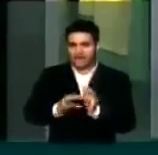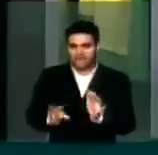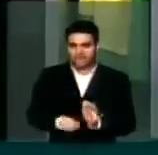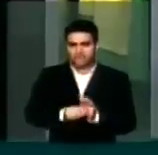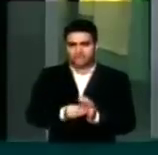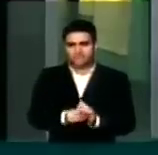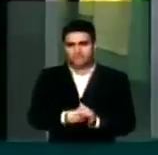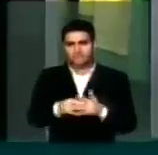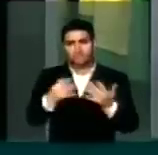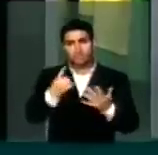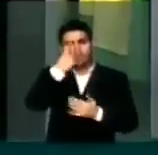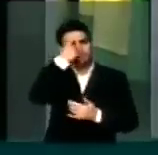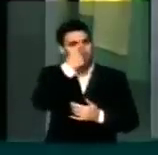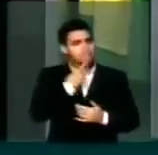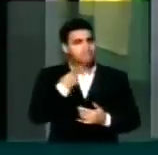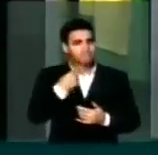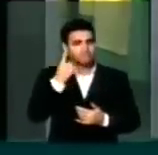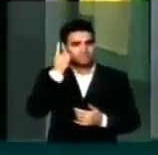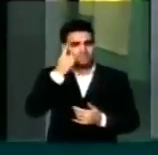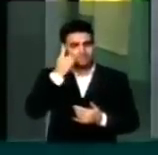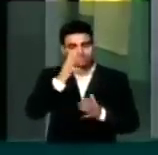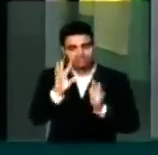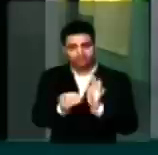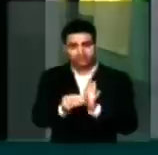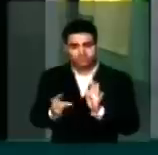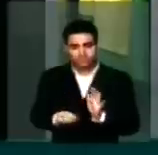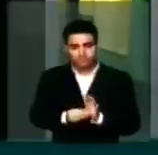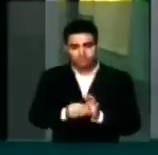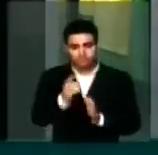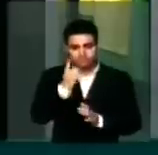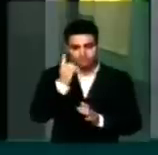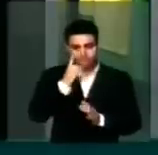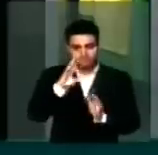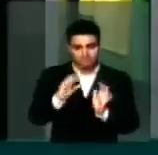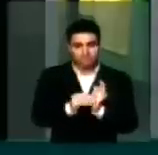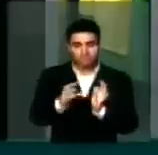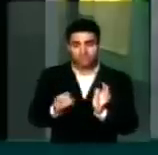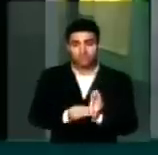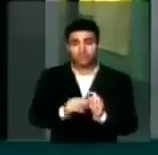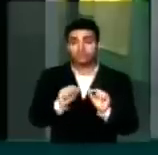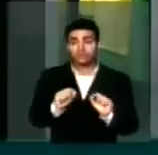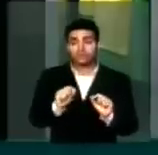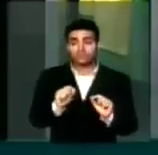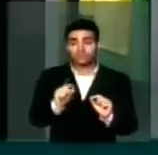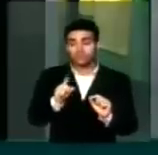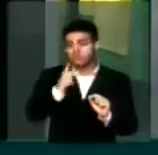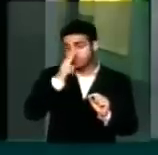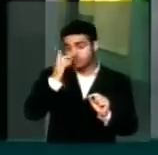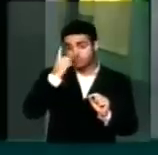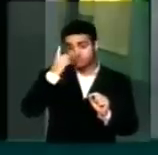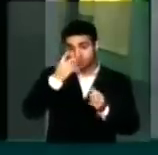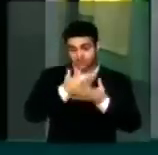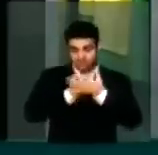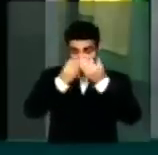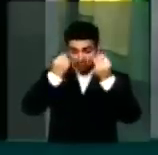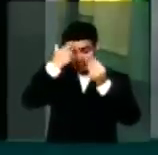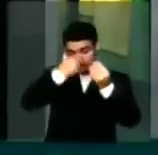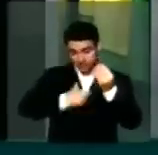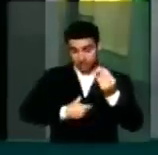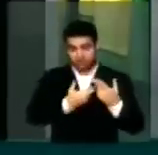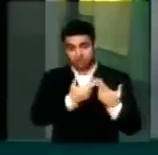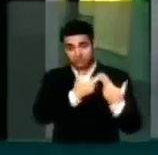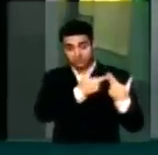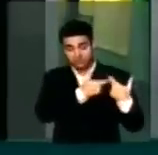Qual é o perfil do deputado emendeiro? O deputado emendeiro é aquele que se esquece da função